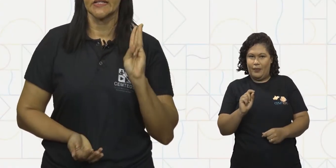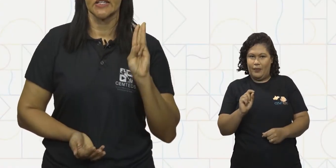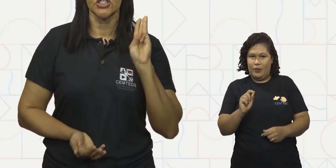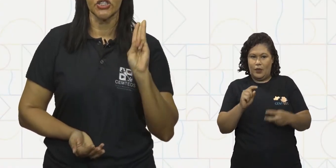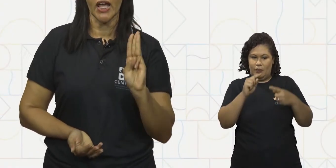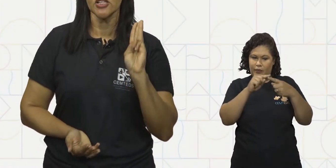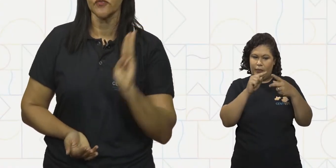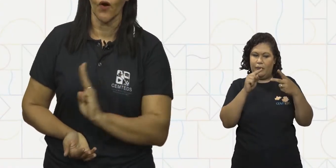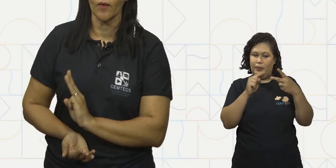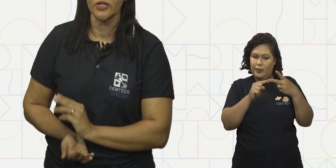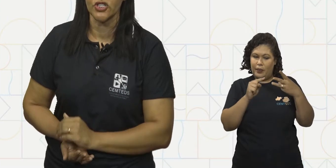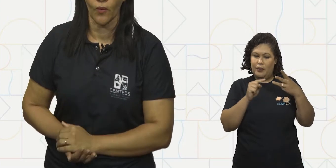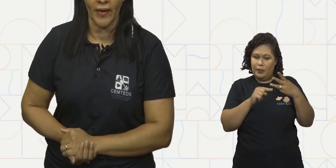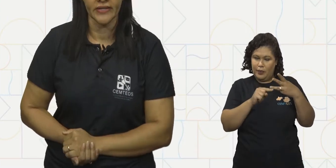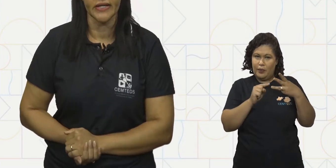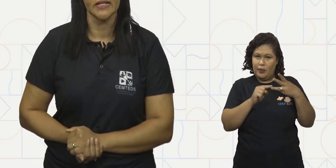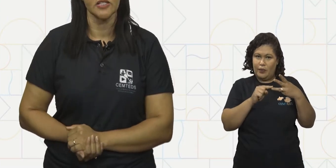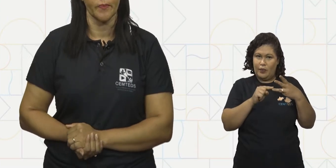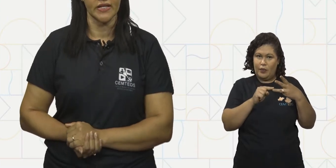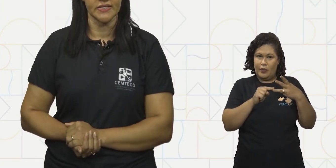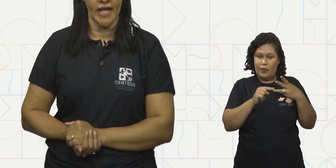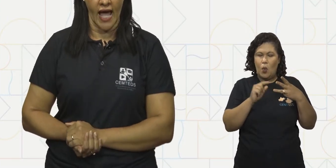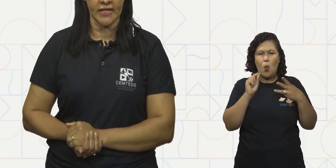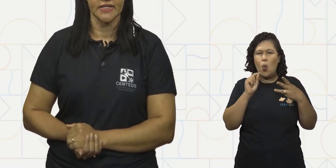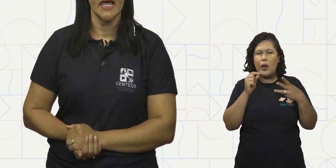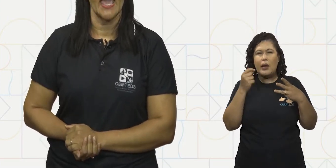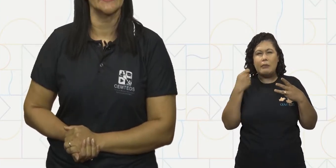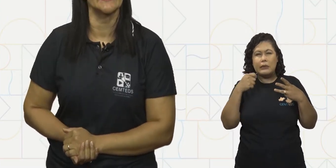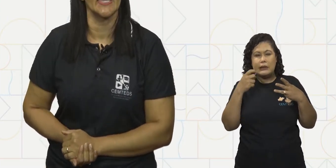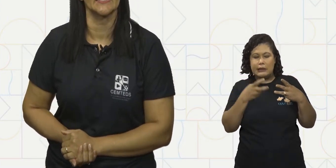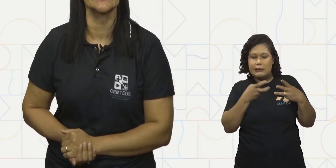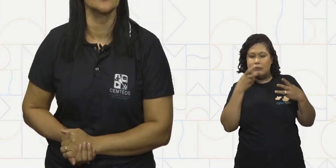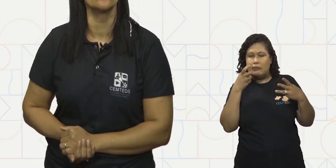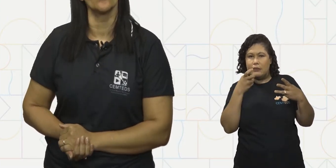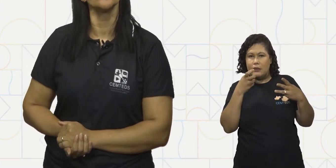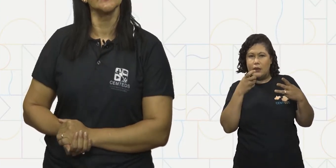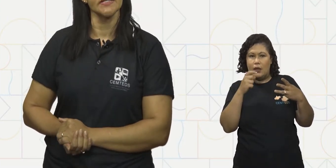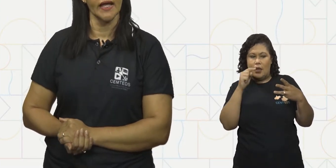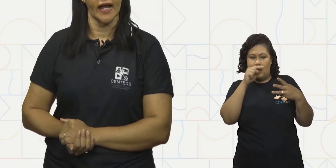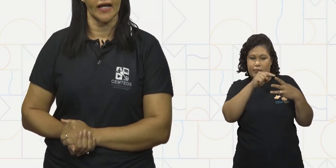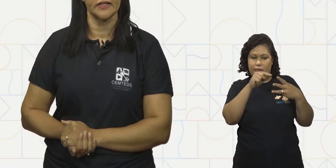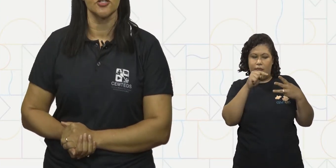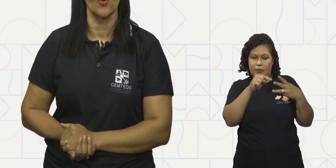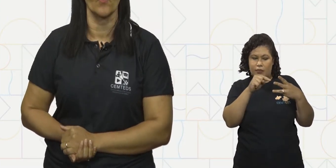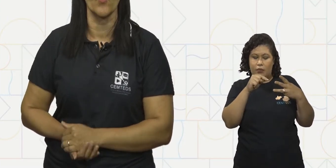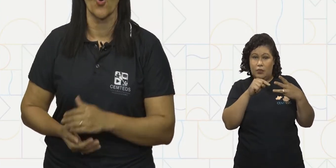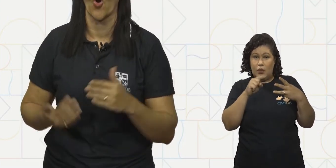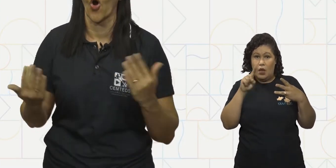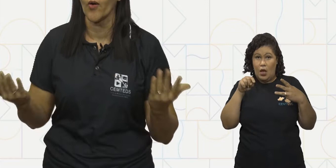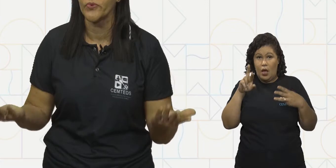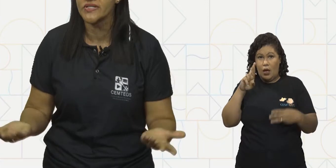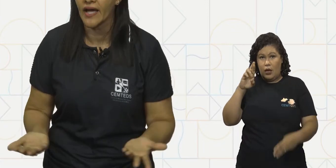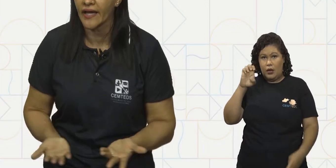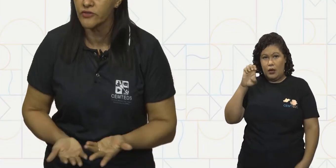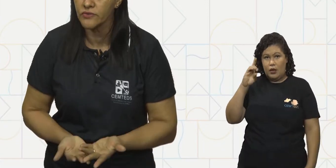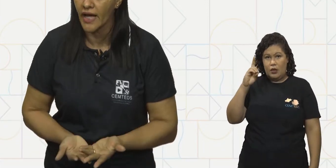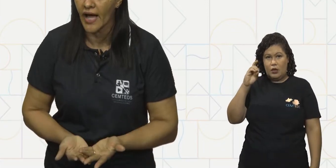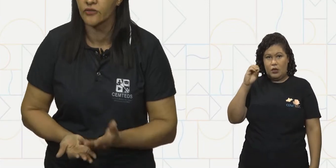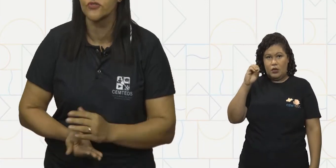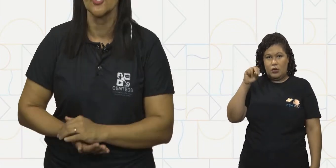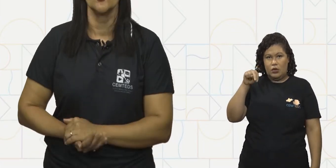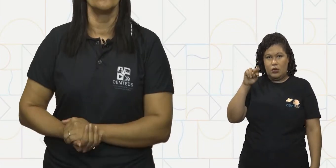nessas três formas geométricas espaciais é que elas são consideradas como corpos